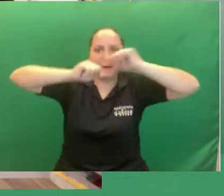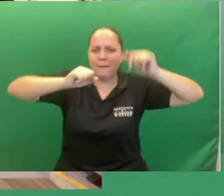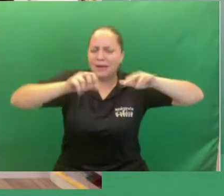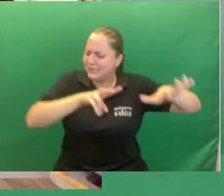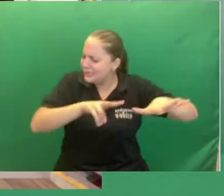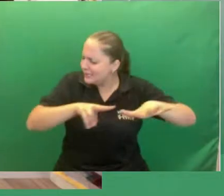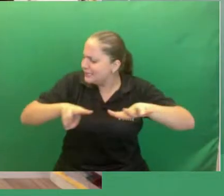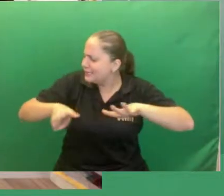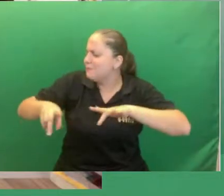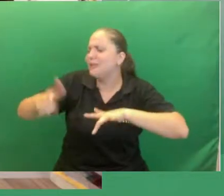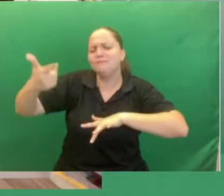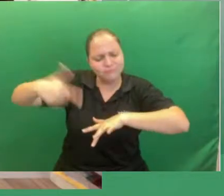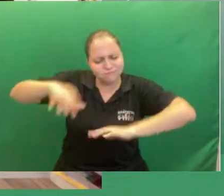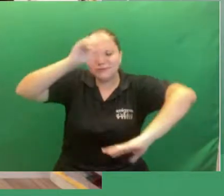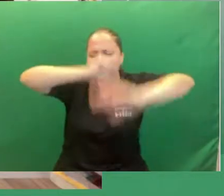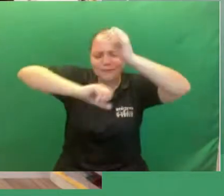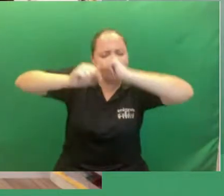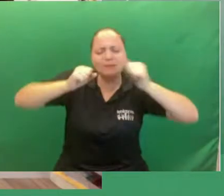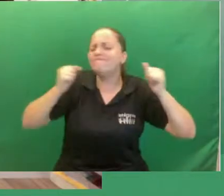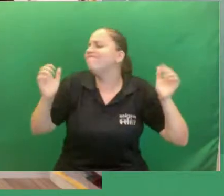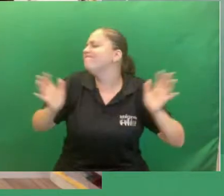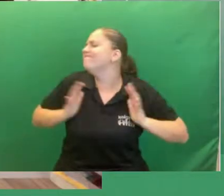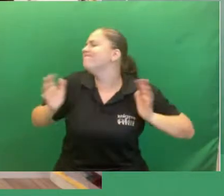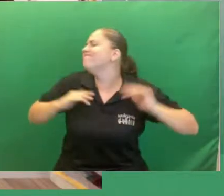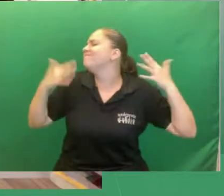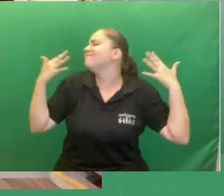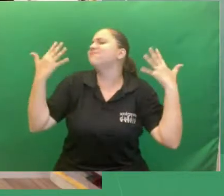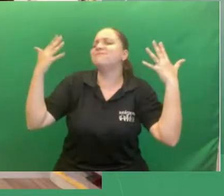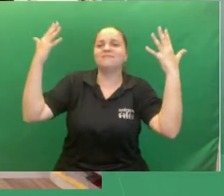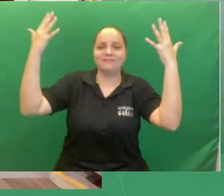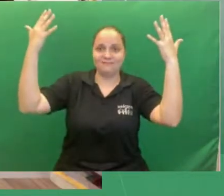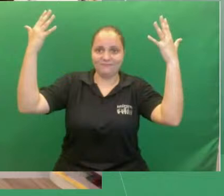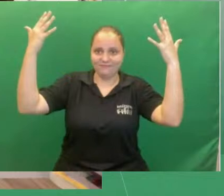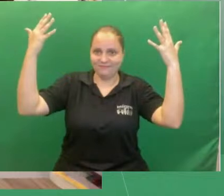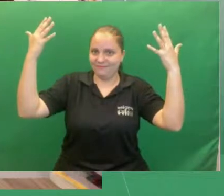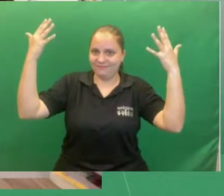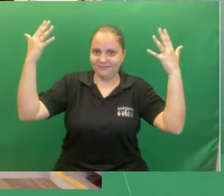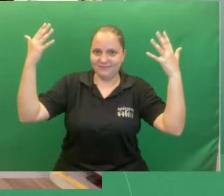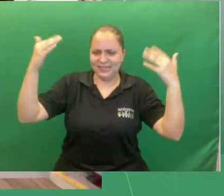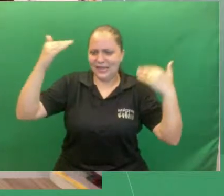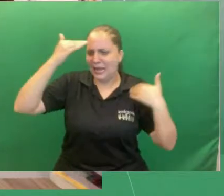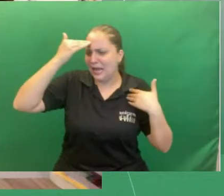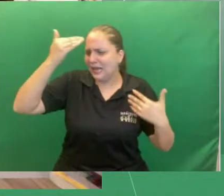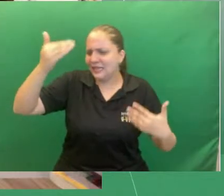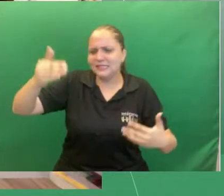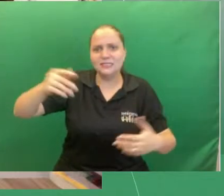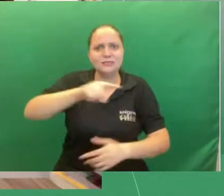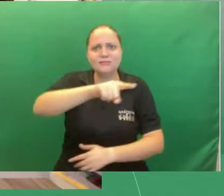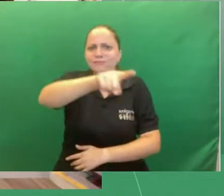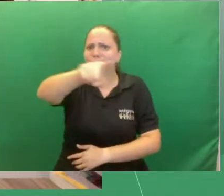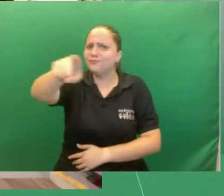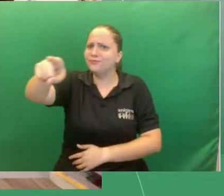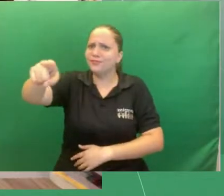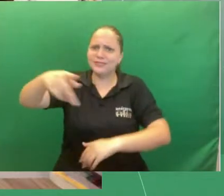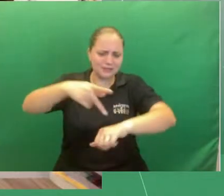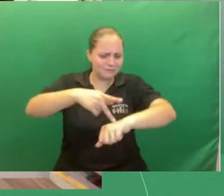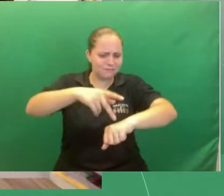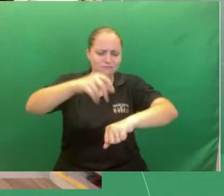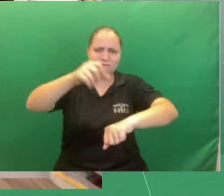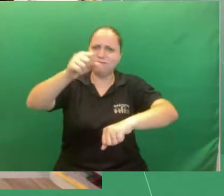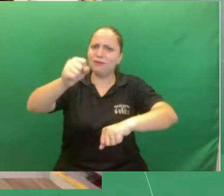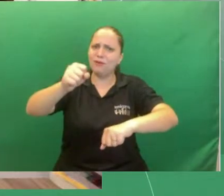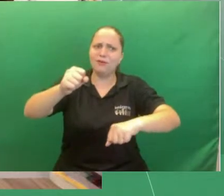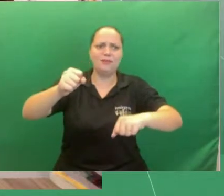também um evento muito rico agradecer a vocês do programa de pós-graduação em ensino humanidades e